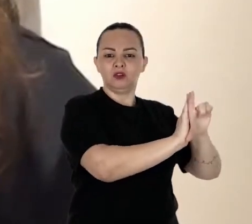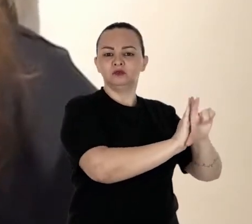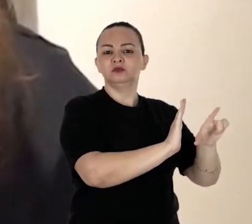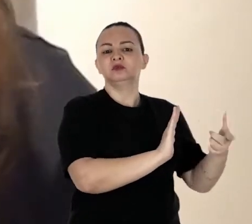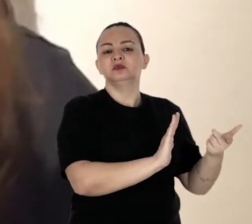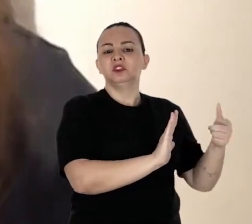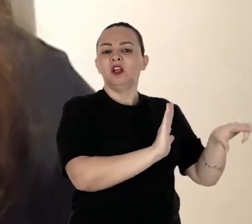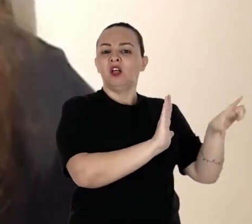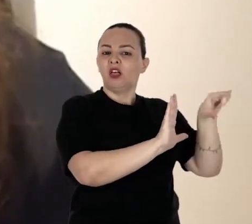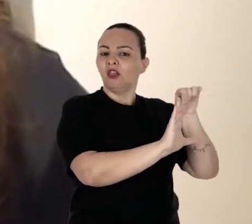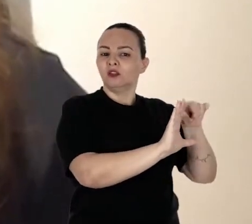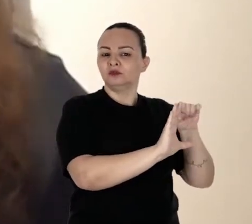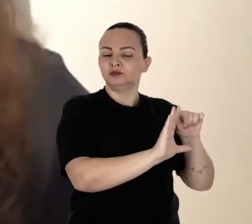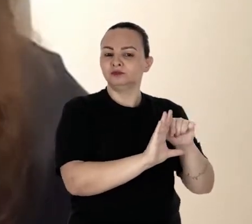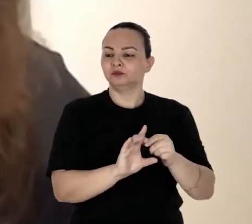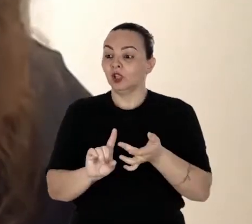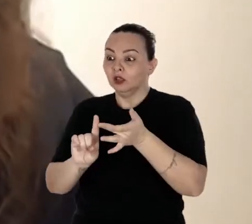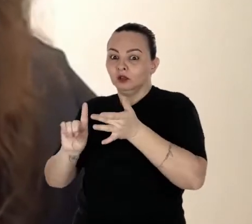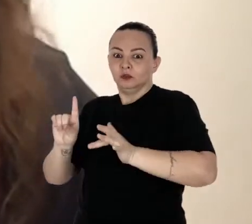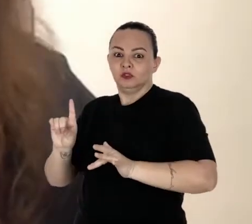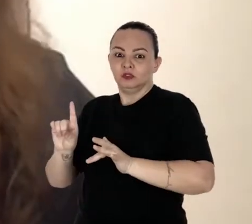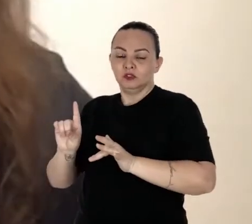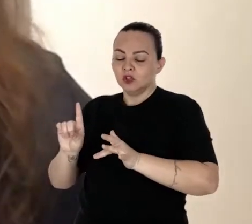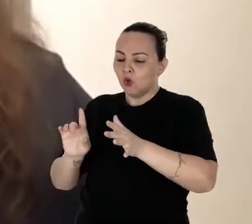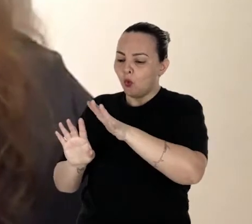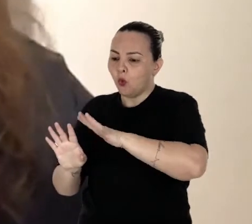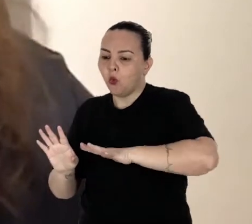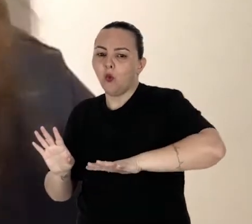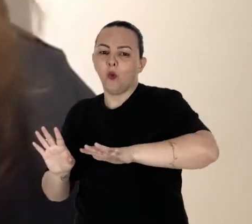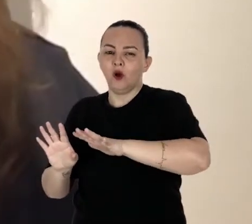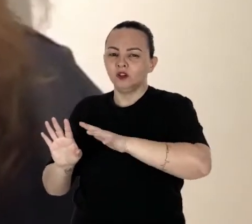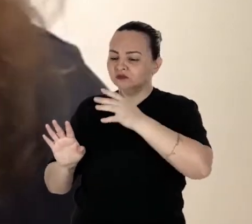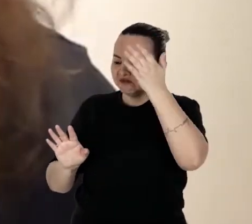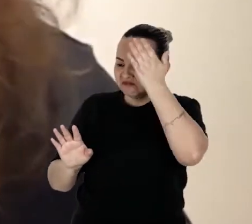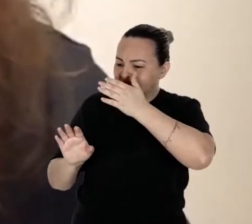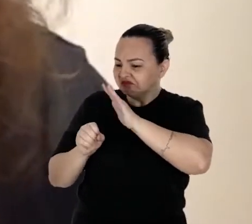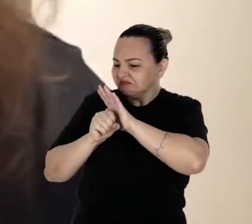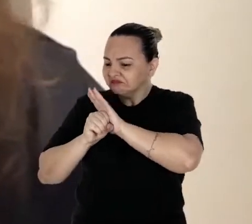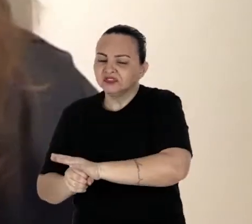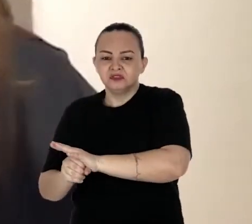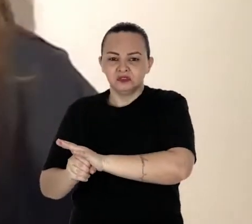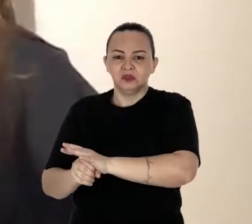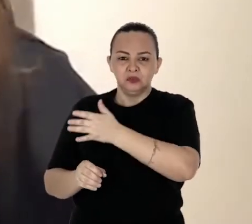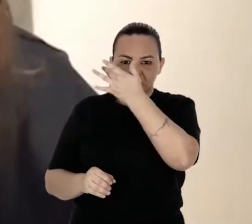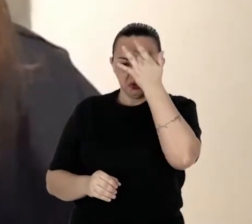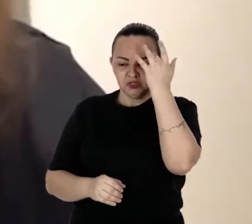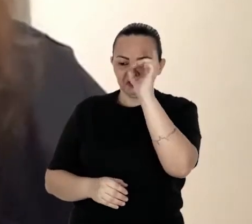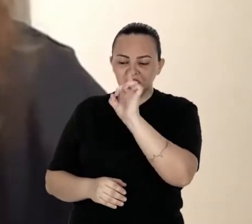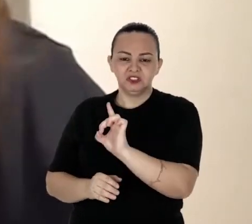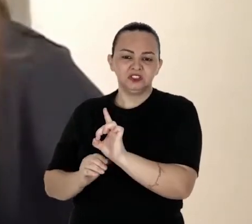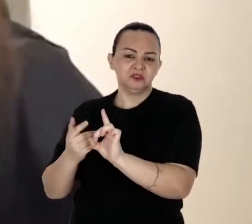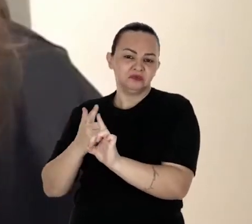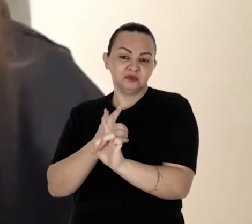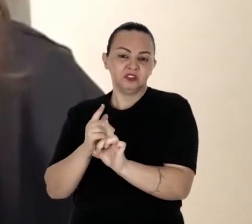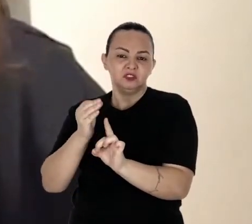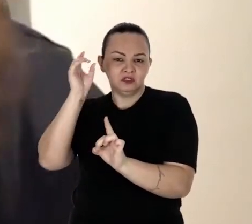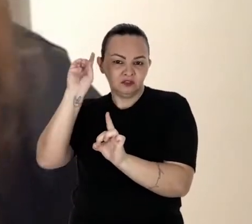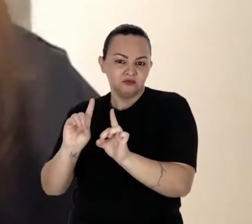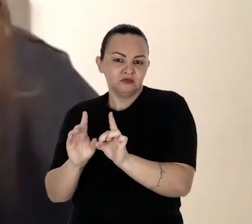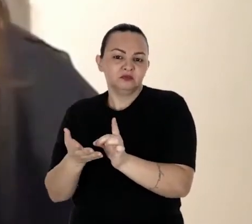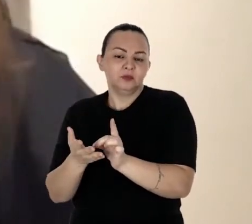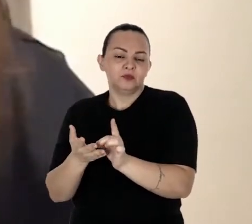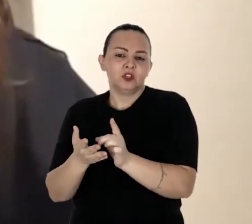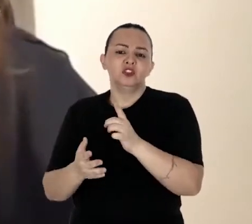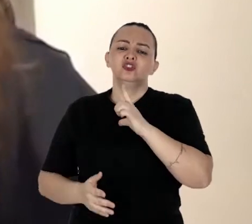Capacitismo é qualquer ato de opressão ou invisibilização de pessoas com deficiência. E apesar de eu ter